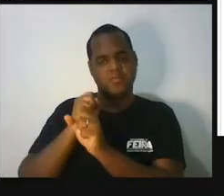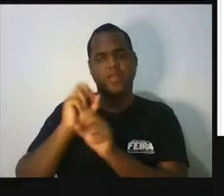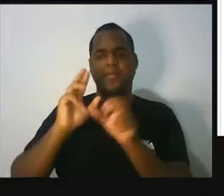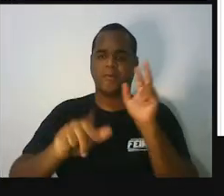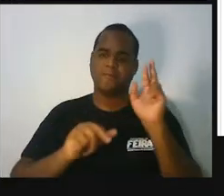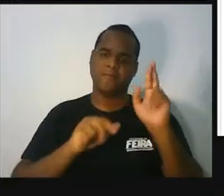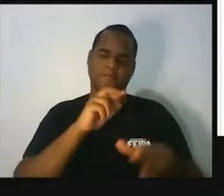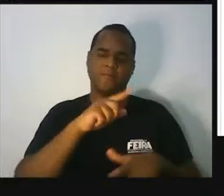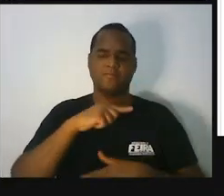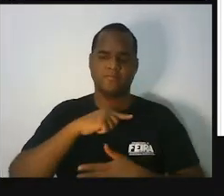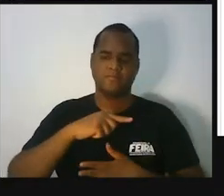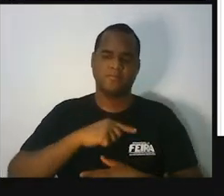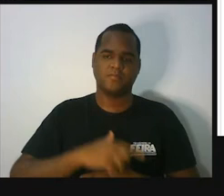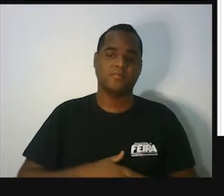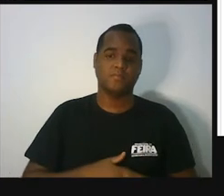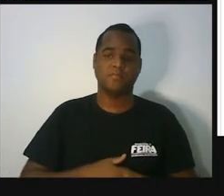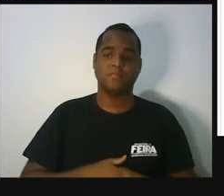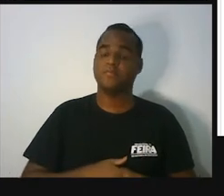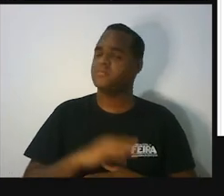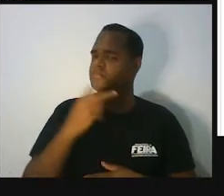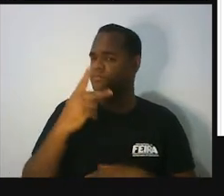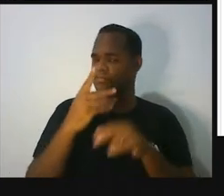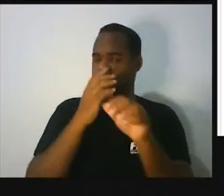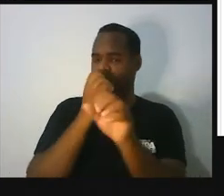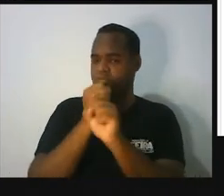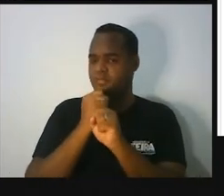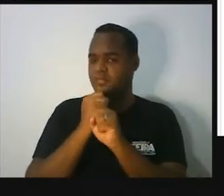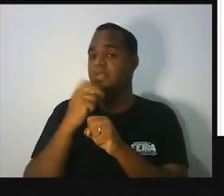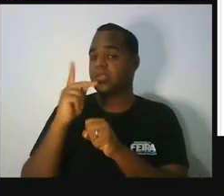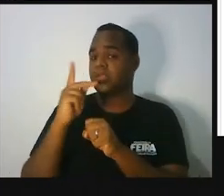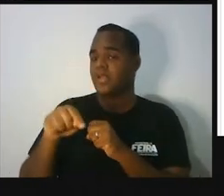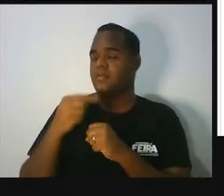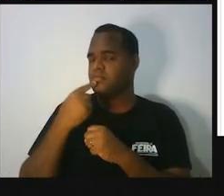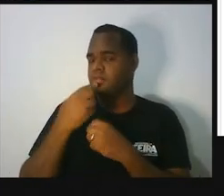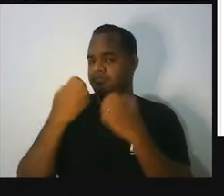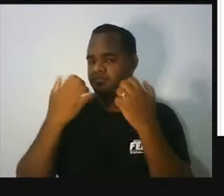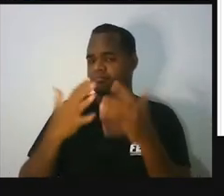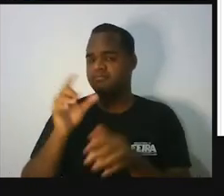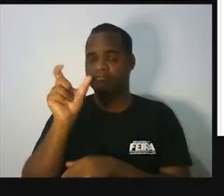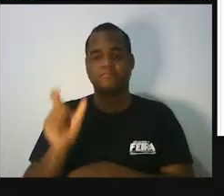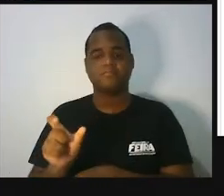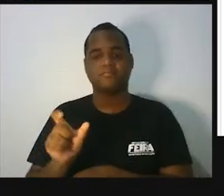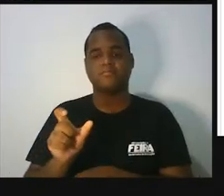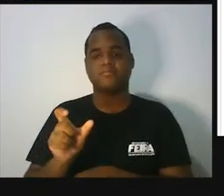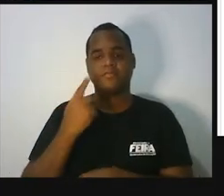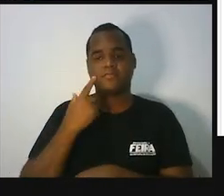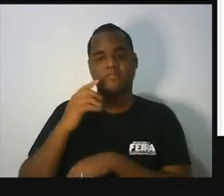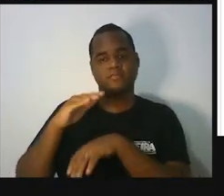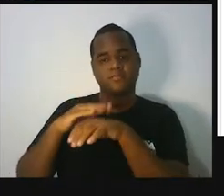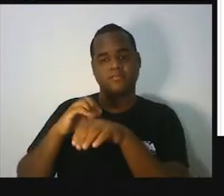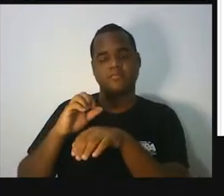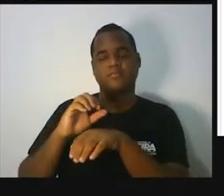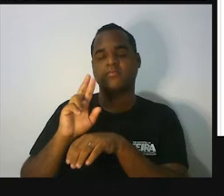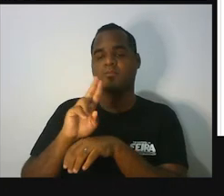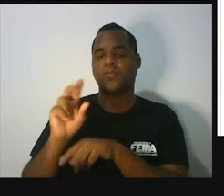outros. Esse triângulo com essa característica, ele é chamado de